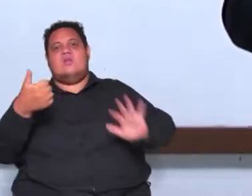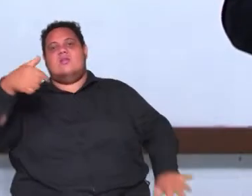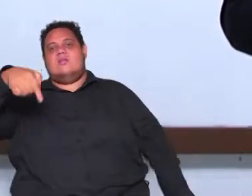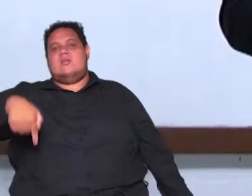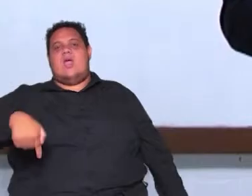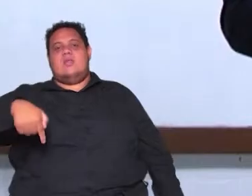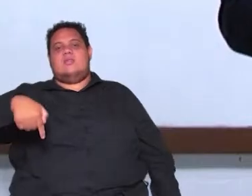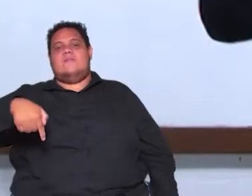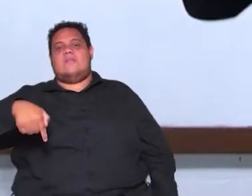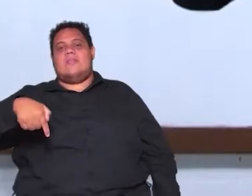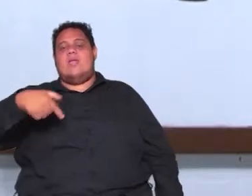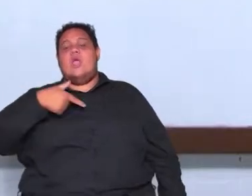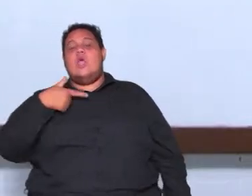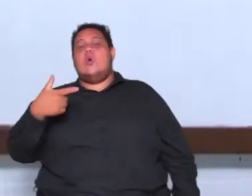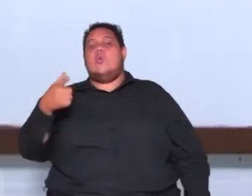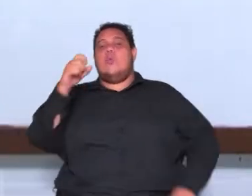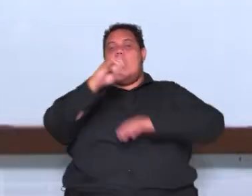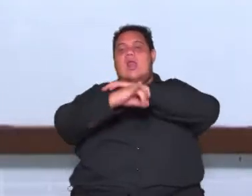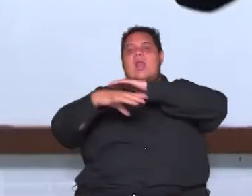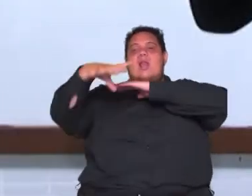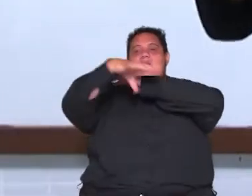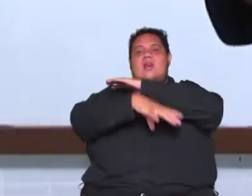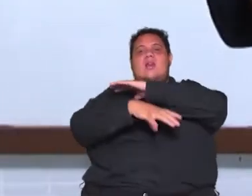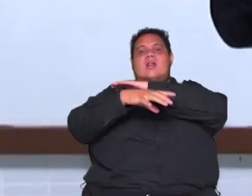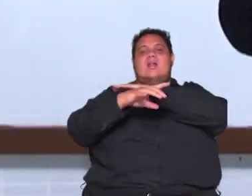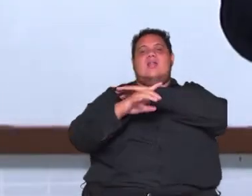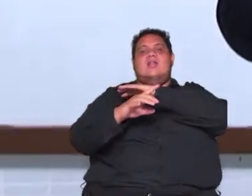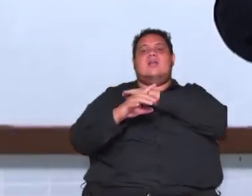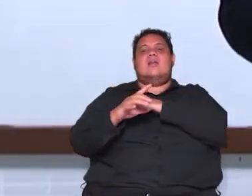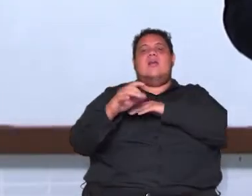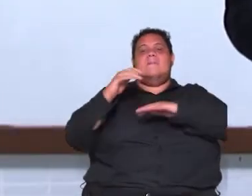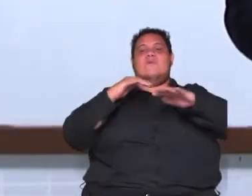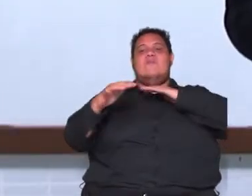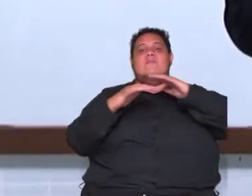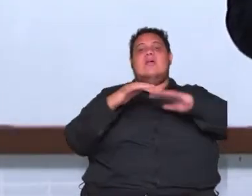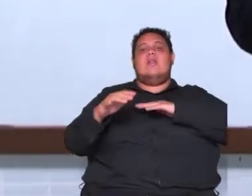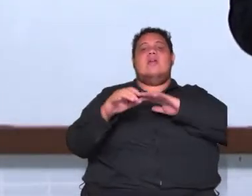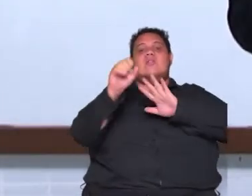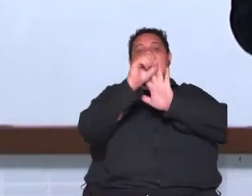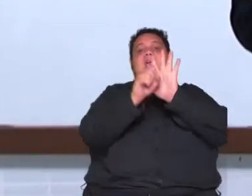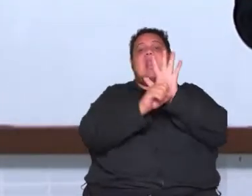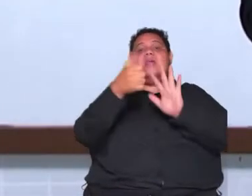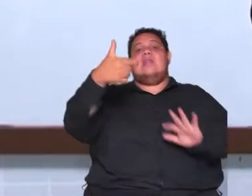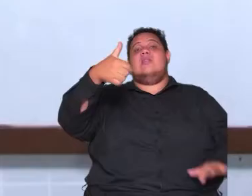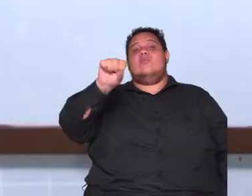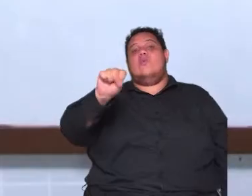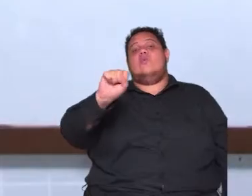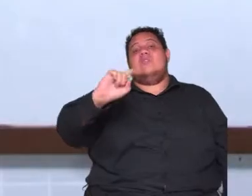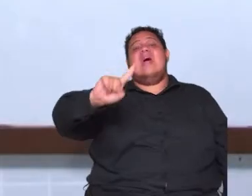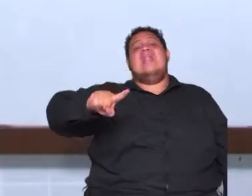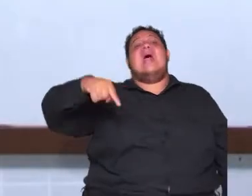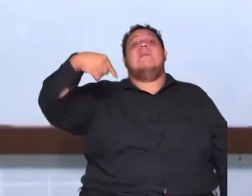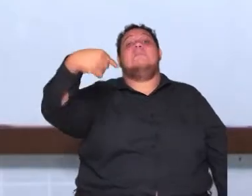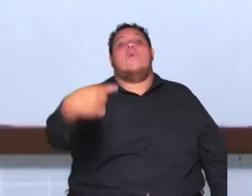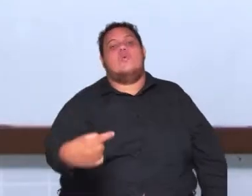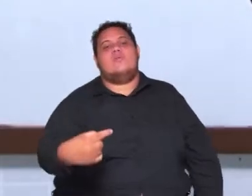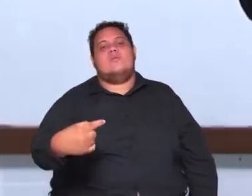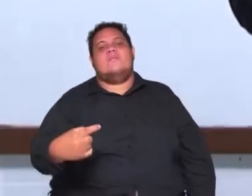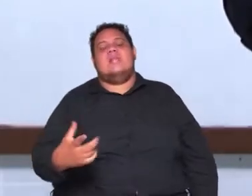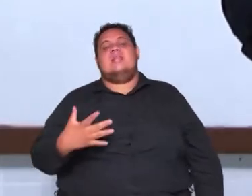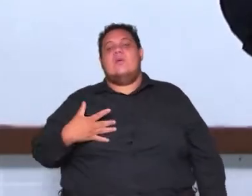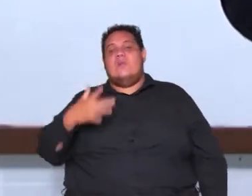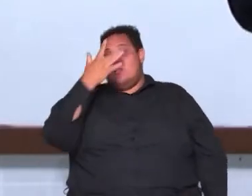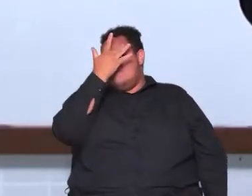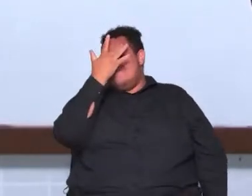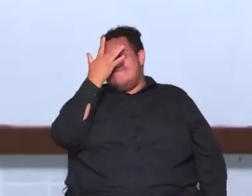tá e iluminismo ele vem o movimento ele ocorre a partir do século 18 mas ele é considerado um